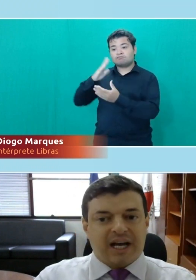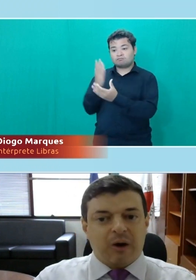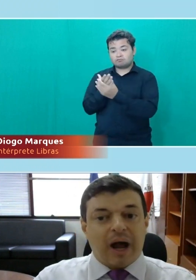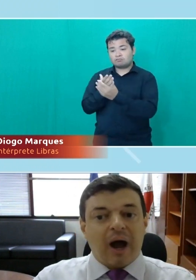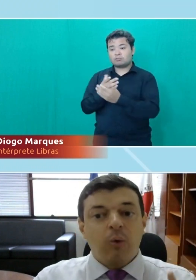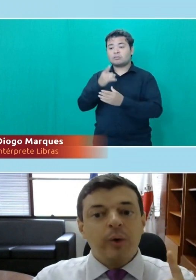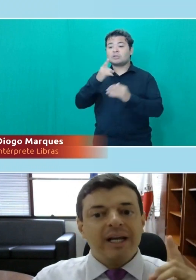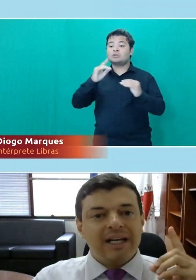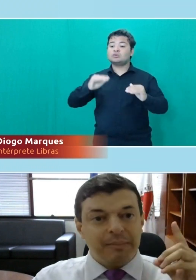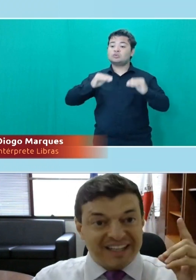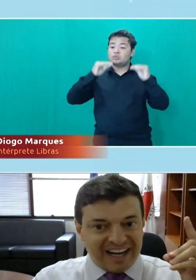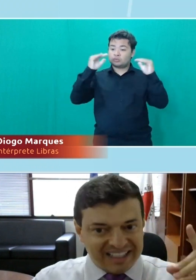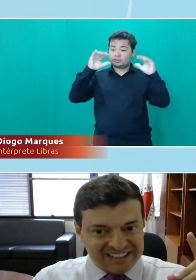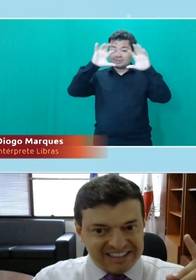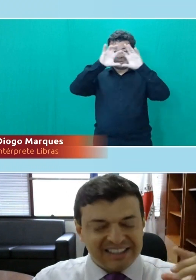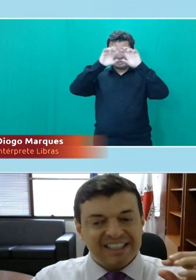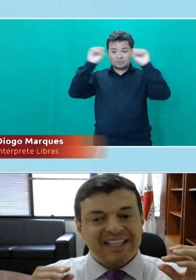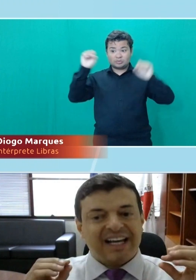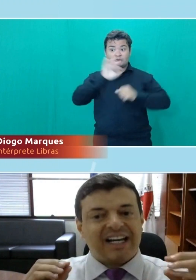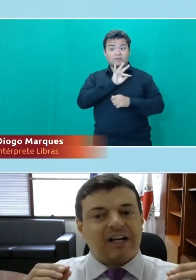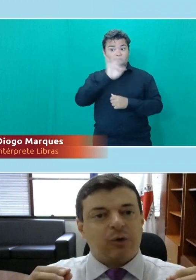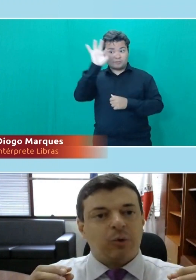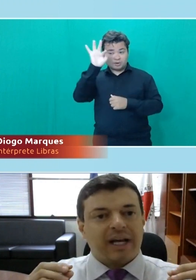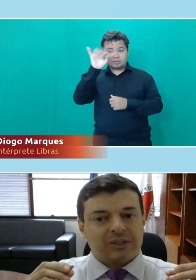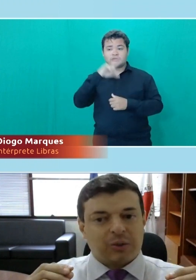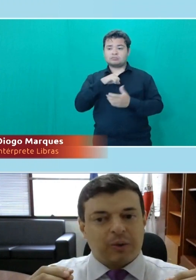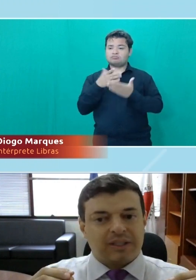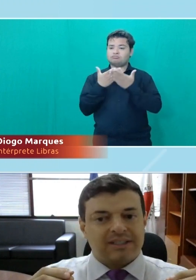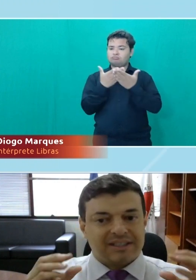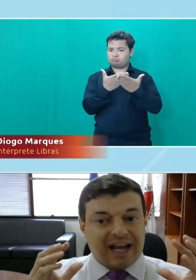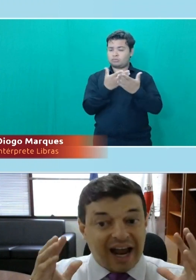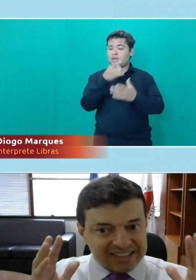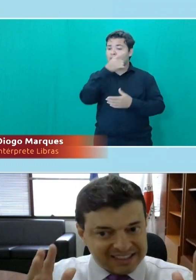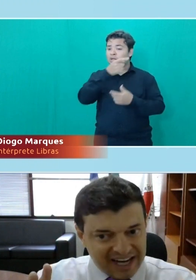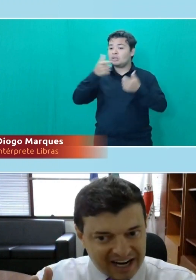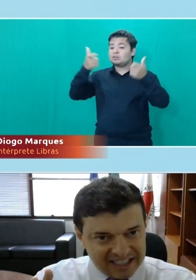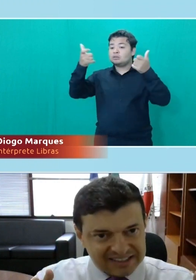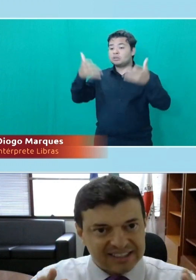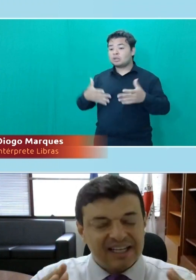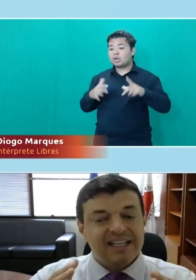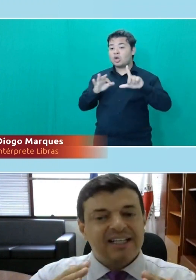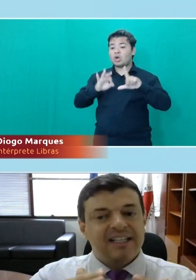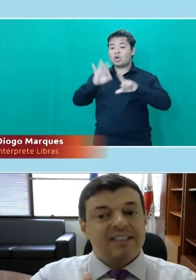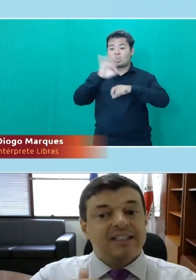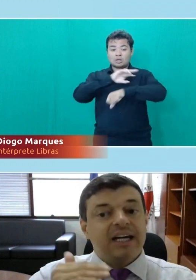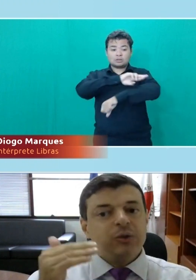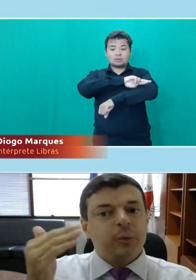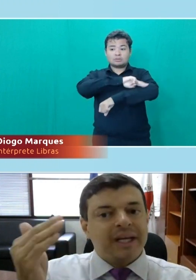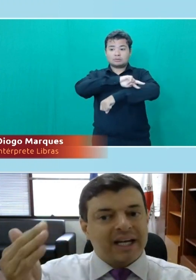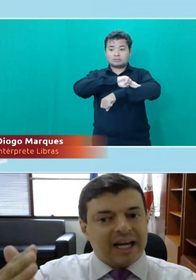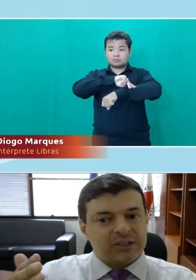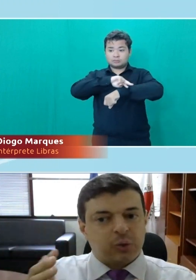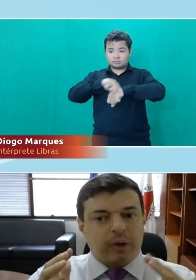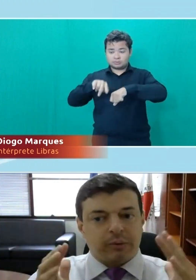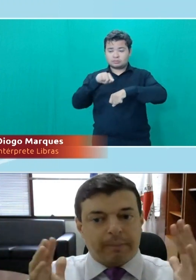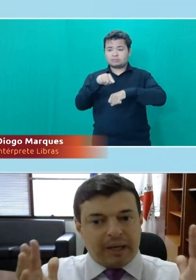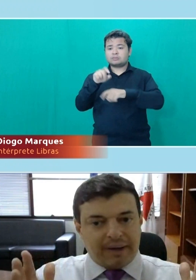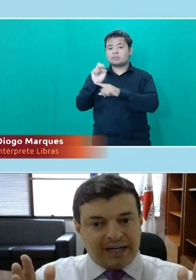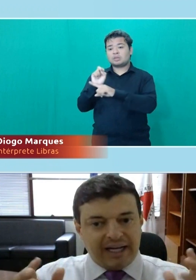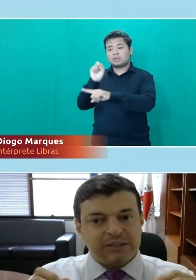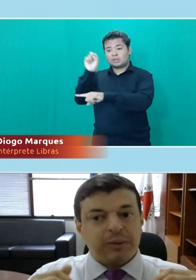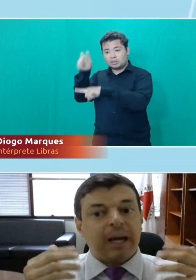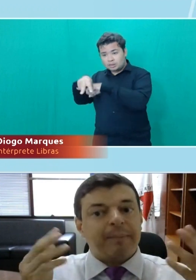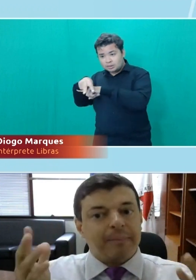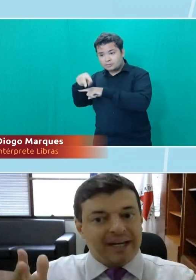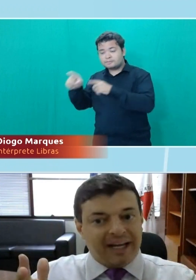Tribunal Federal, a unanimidade, declarou que as cotas raciais, tanto no ingresso quanto na